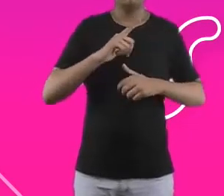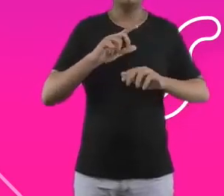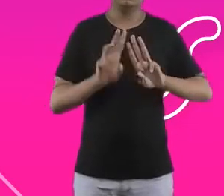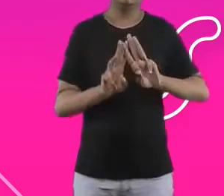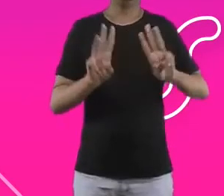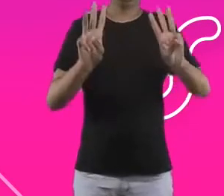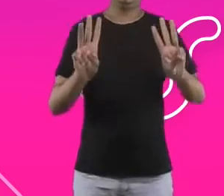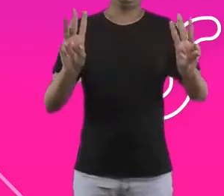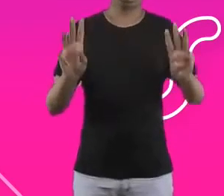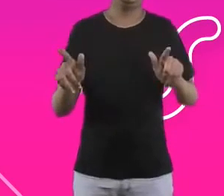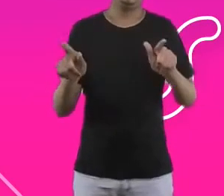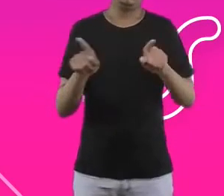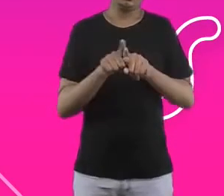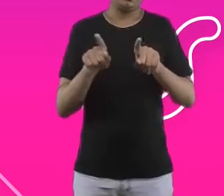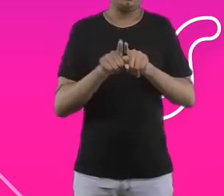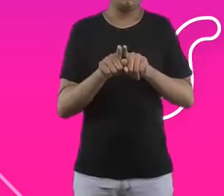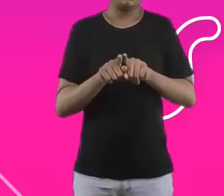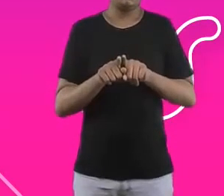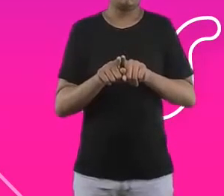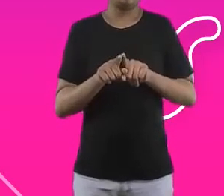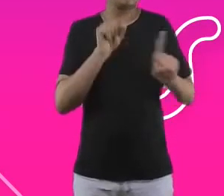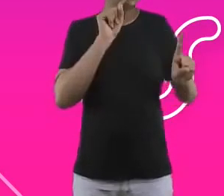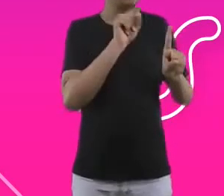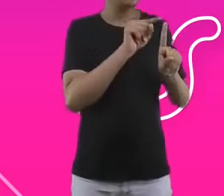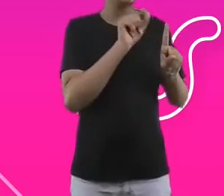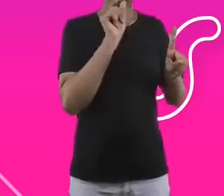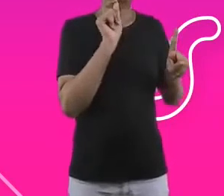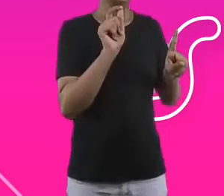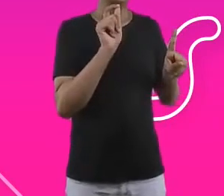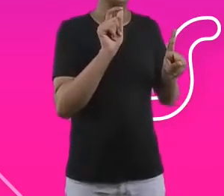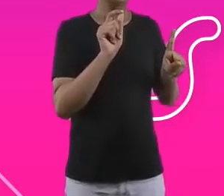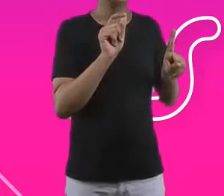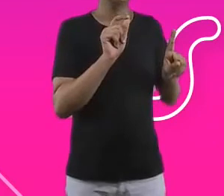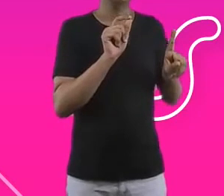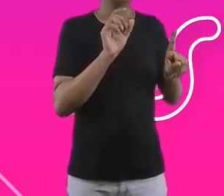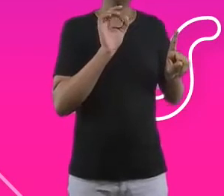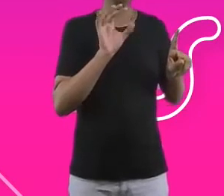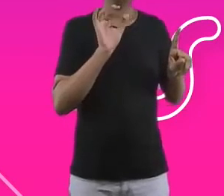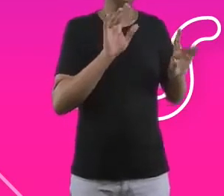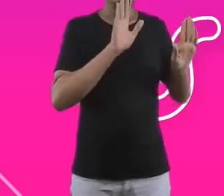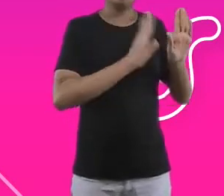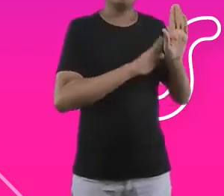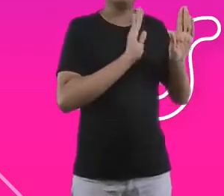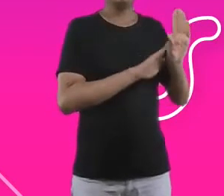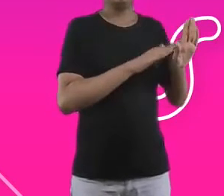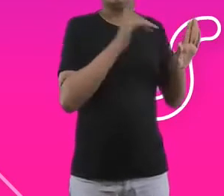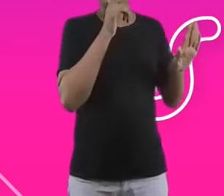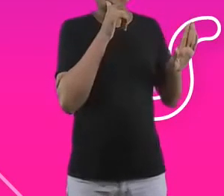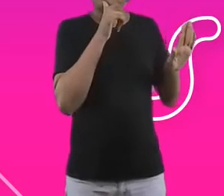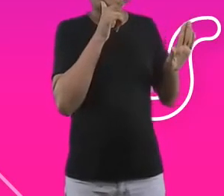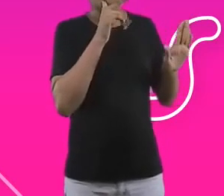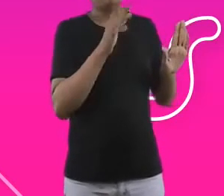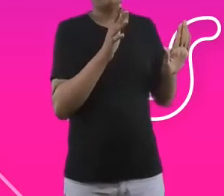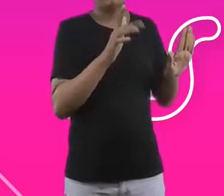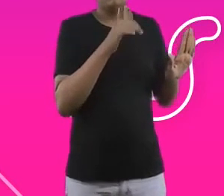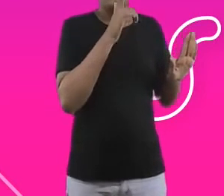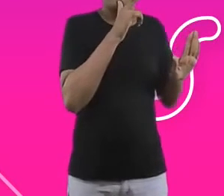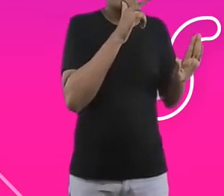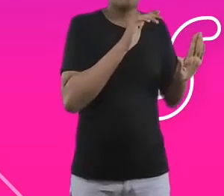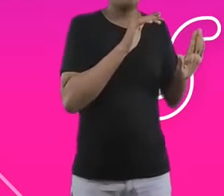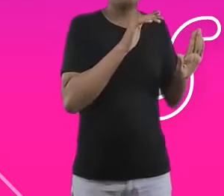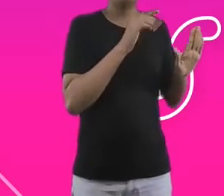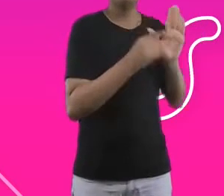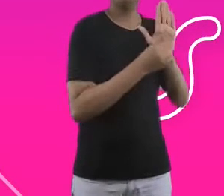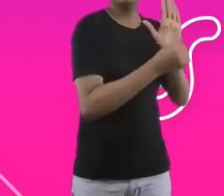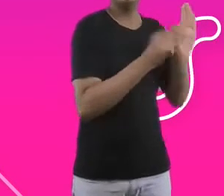a gente está indo muito além da água, a gente está pensando muito no benefício e onde a gente chega na sociedade. não é somente sobre garantir um número